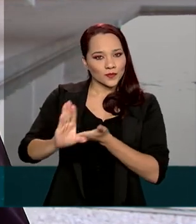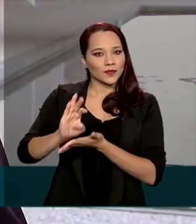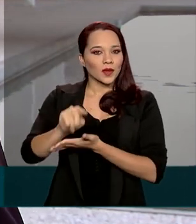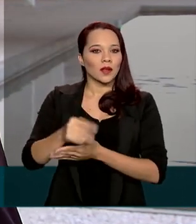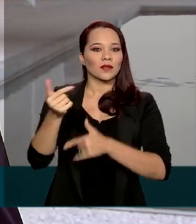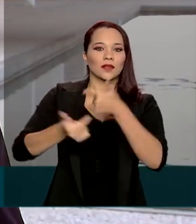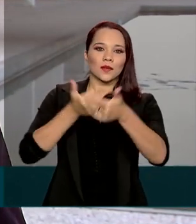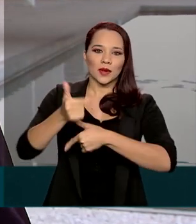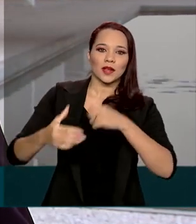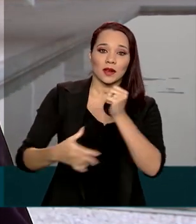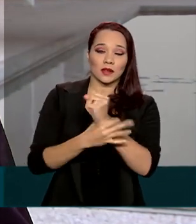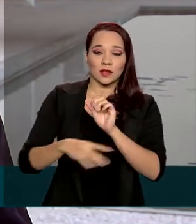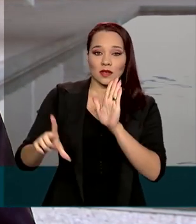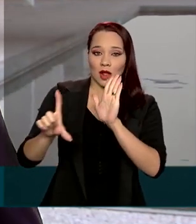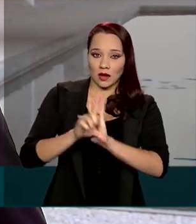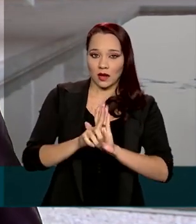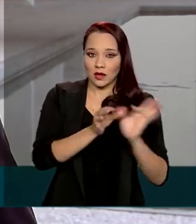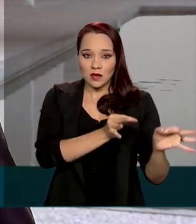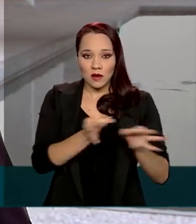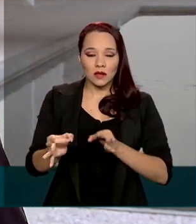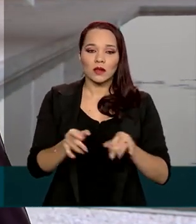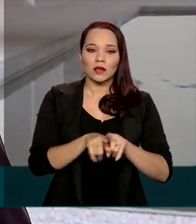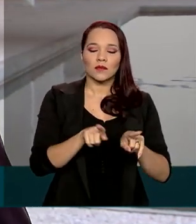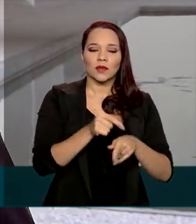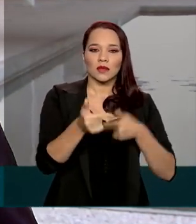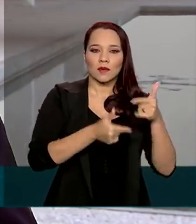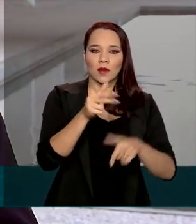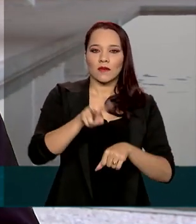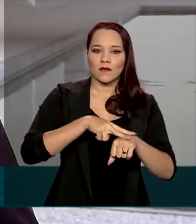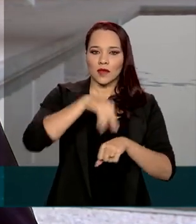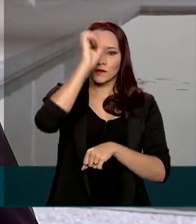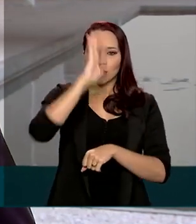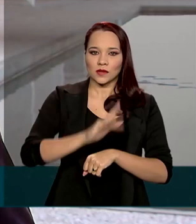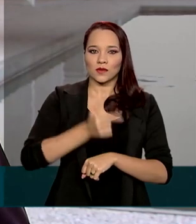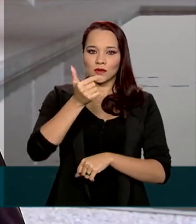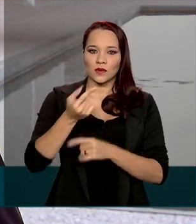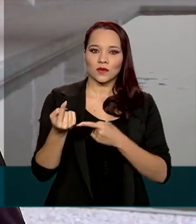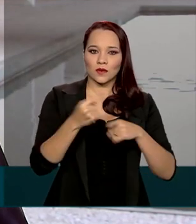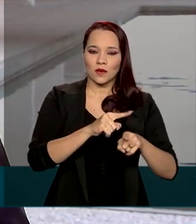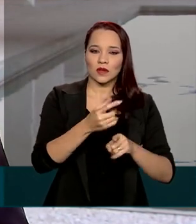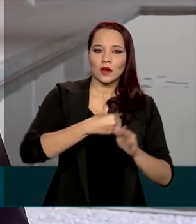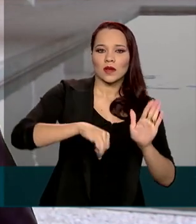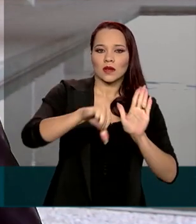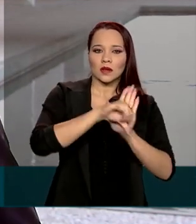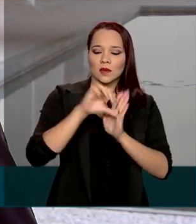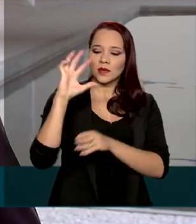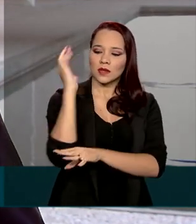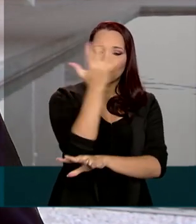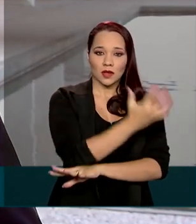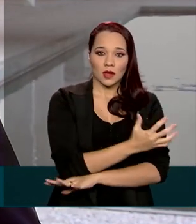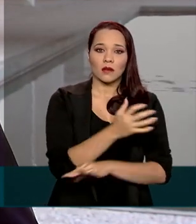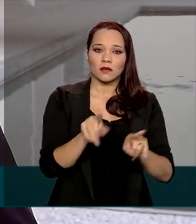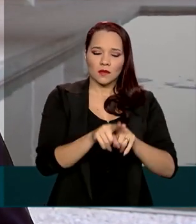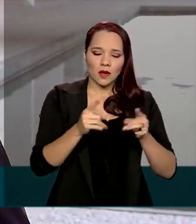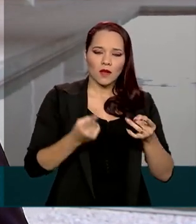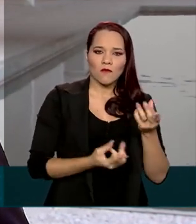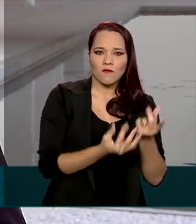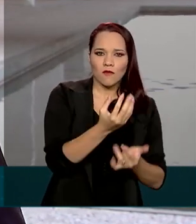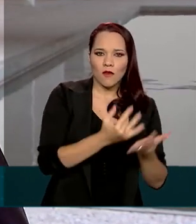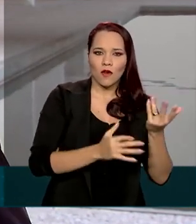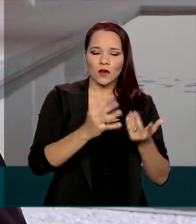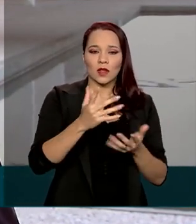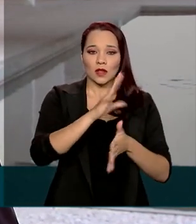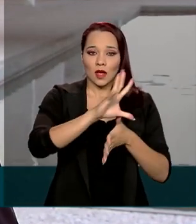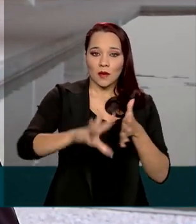operações de garantia da Lei da Ordem e a Operação Verde Brasil 2, que combate crimes ambientais e focos de incêndio na Amazônia legal.